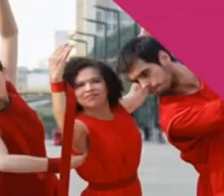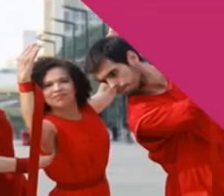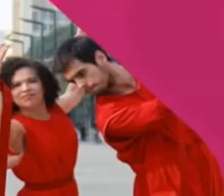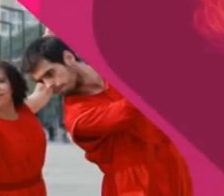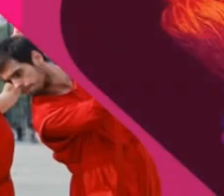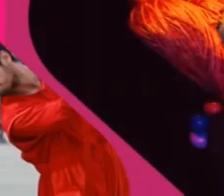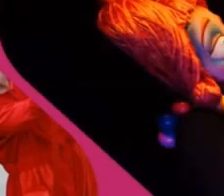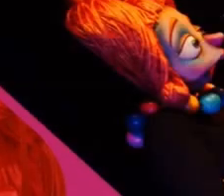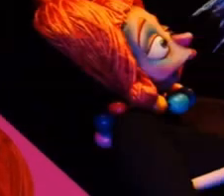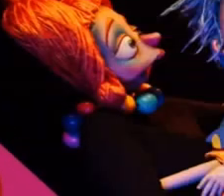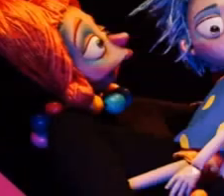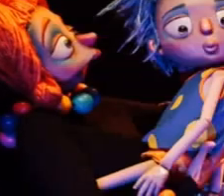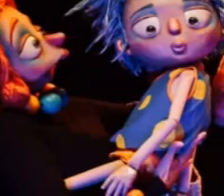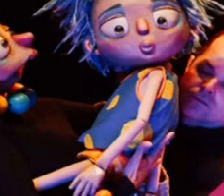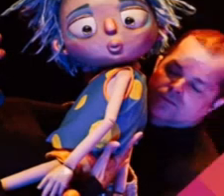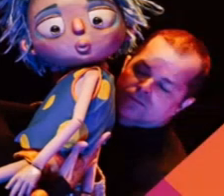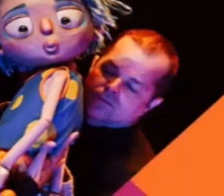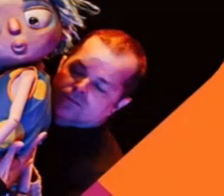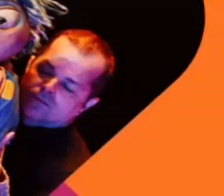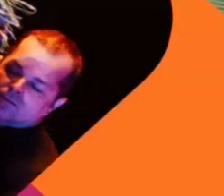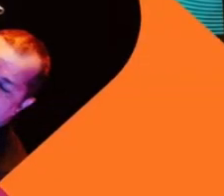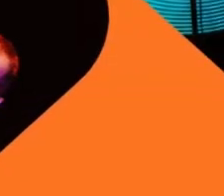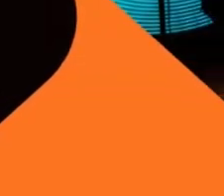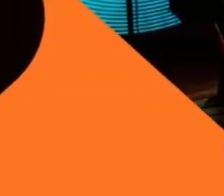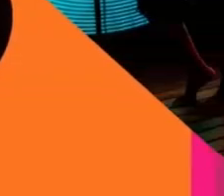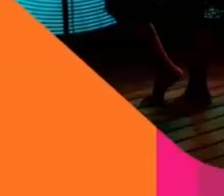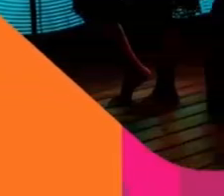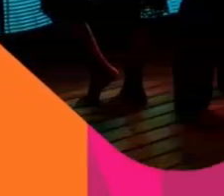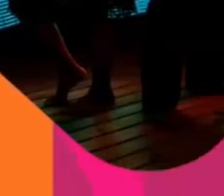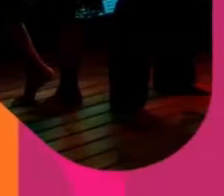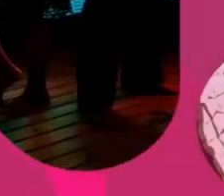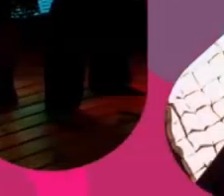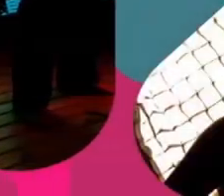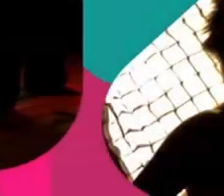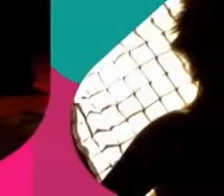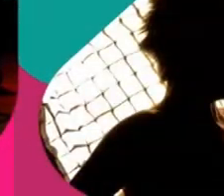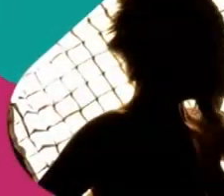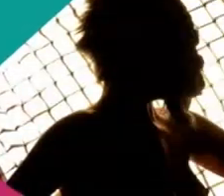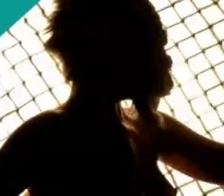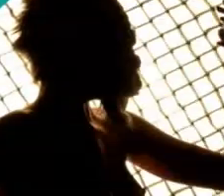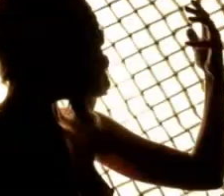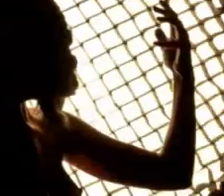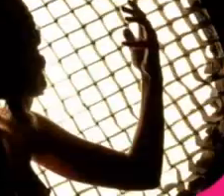coloridos, fotos triangulares de artistas participantes e eventos desta edição.